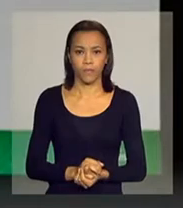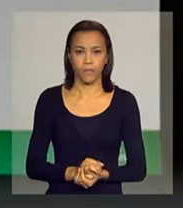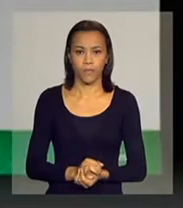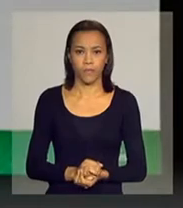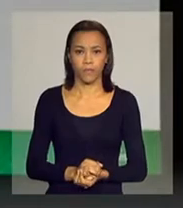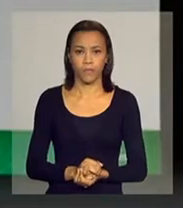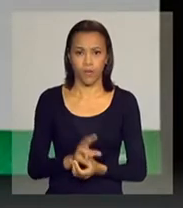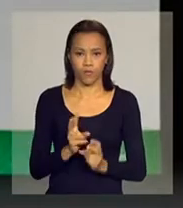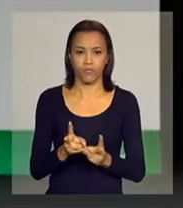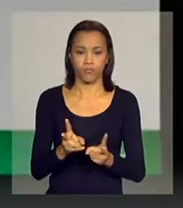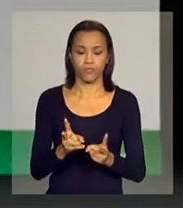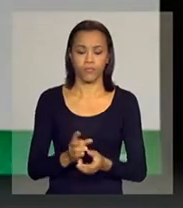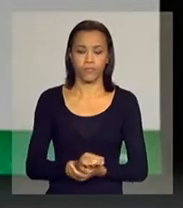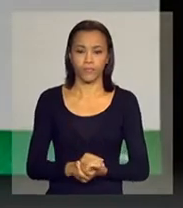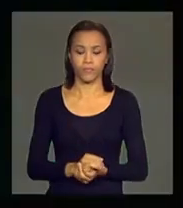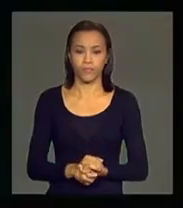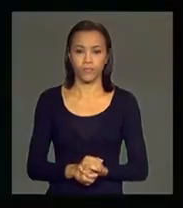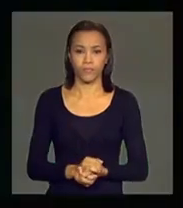Continua.